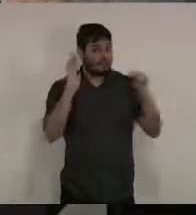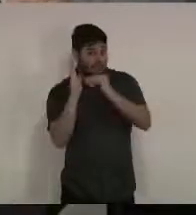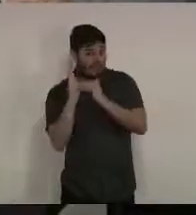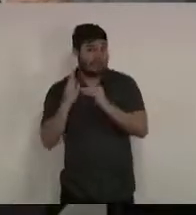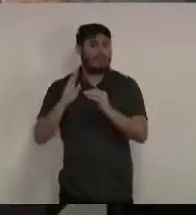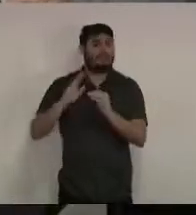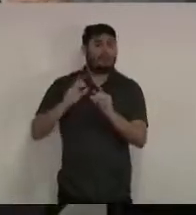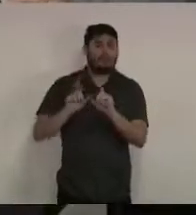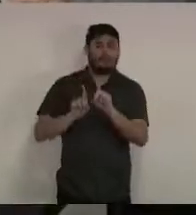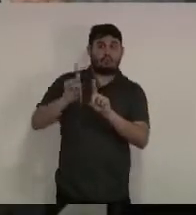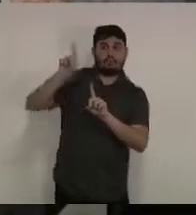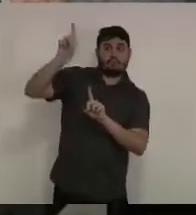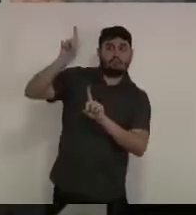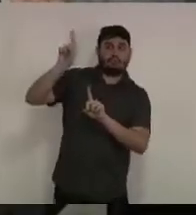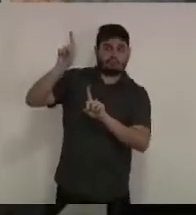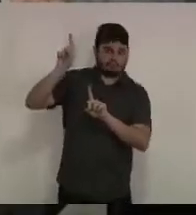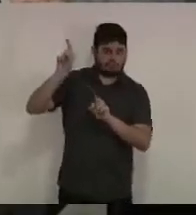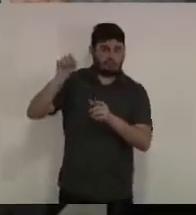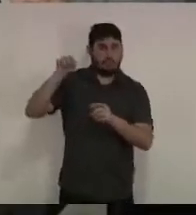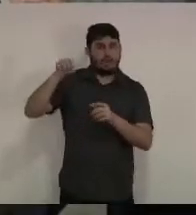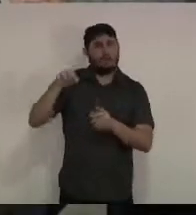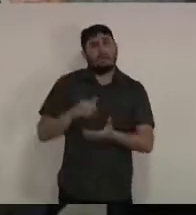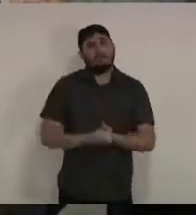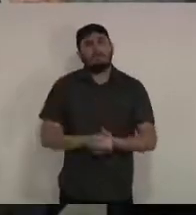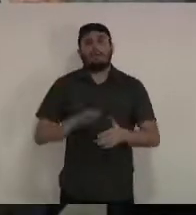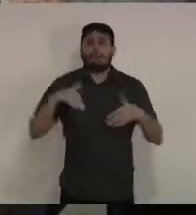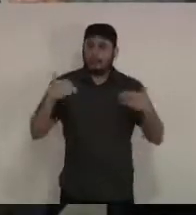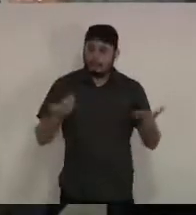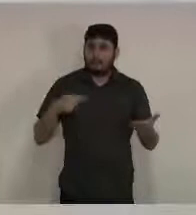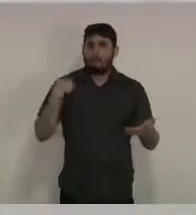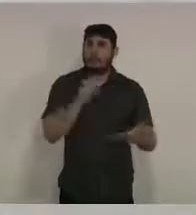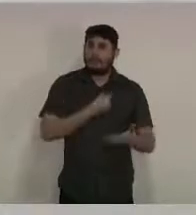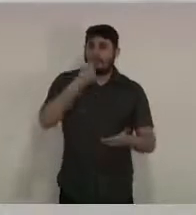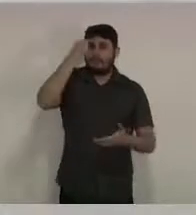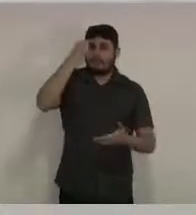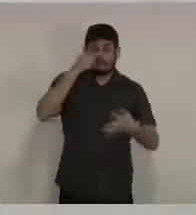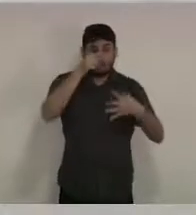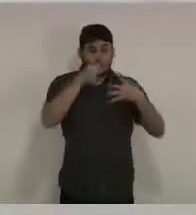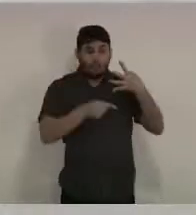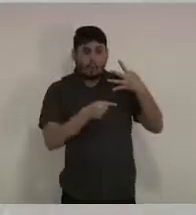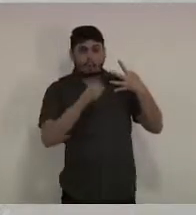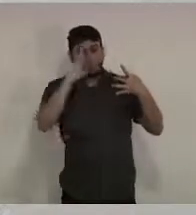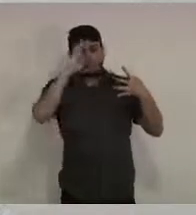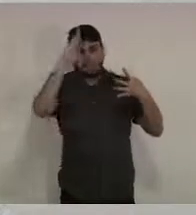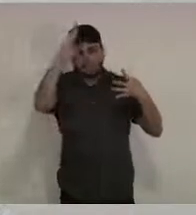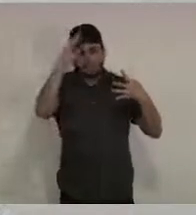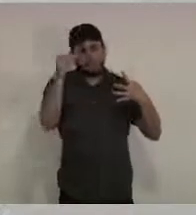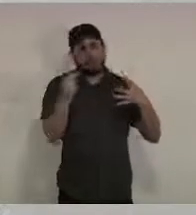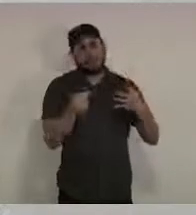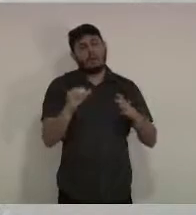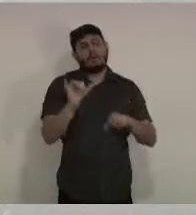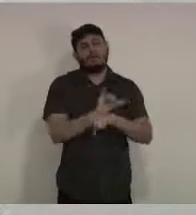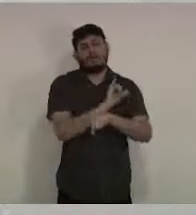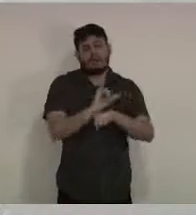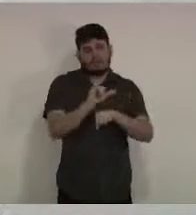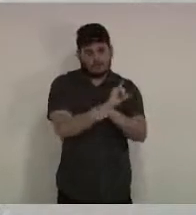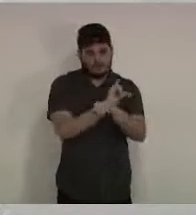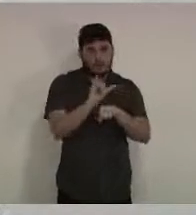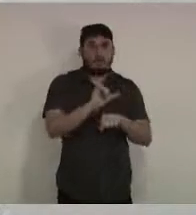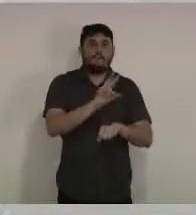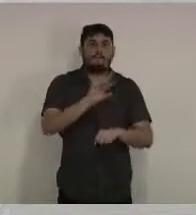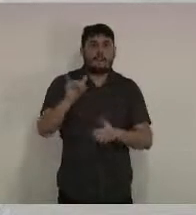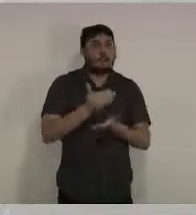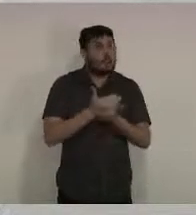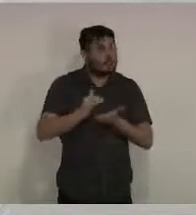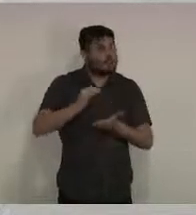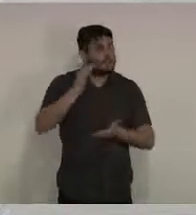Diante disso, a gente pensou quatro estratégias específicas que vão ser implementadas a partir de amanhã